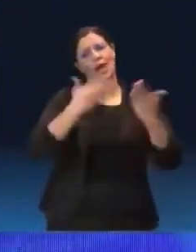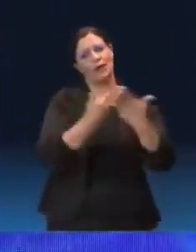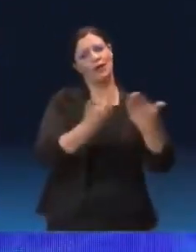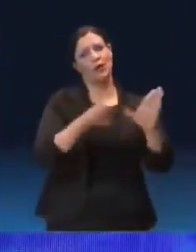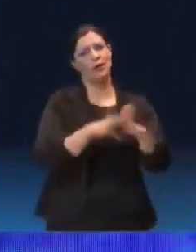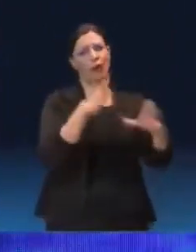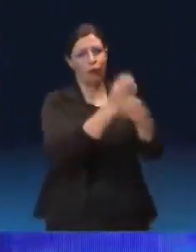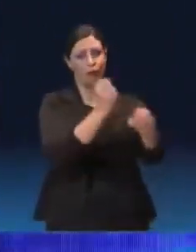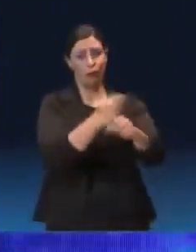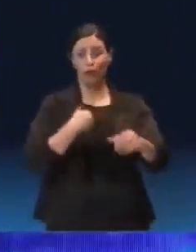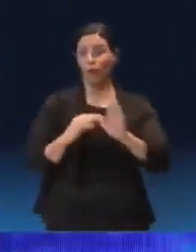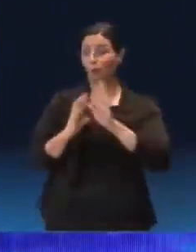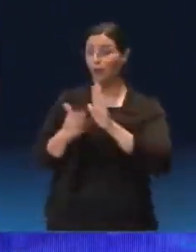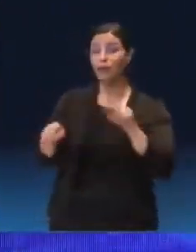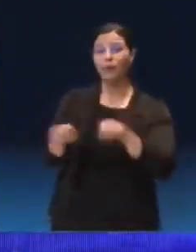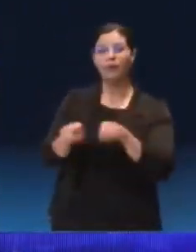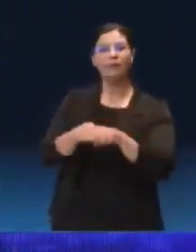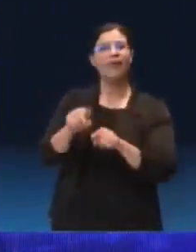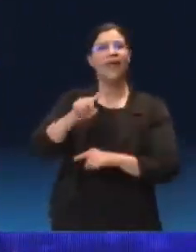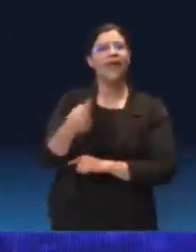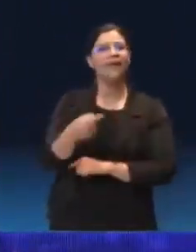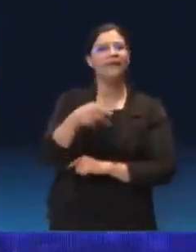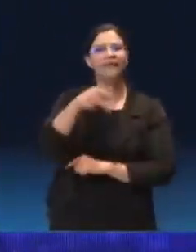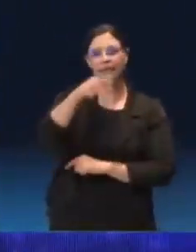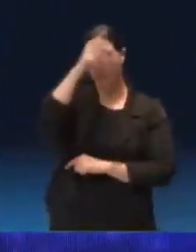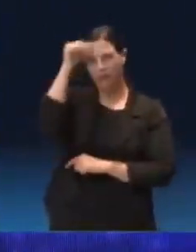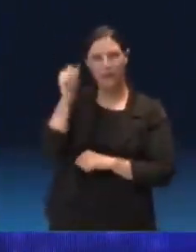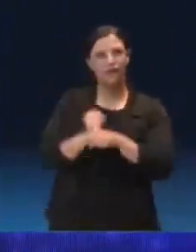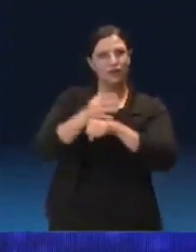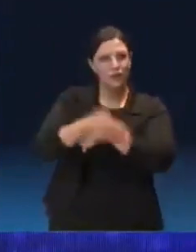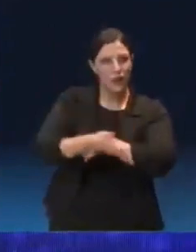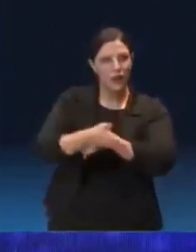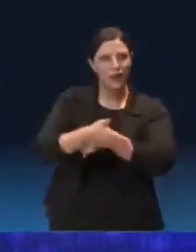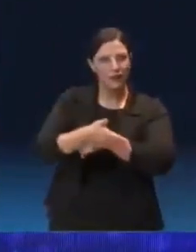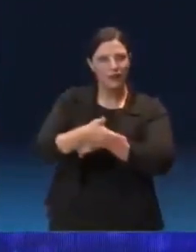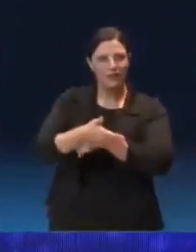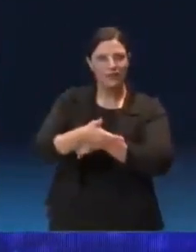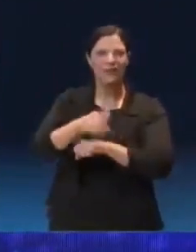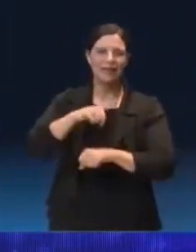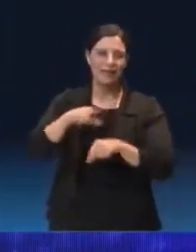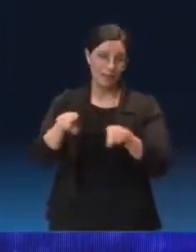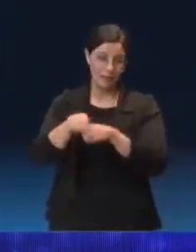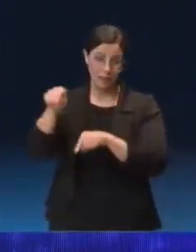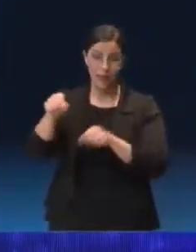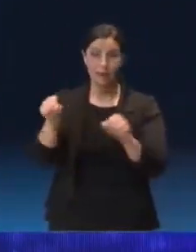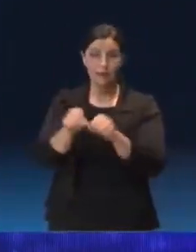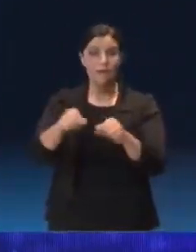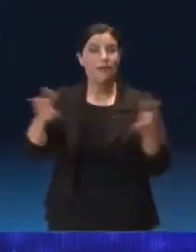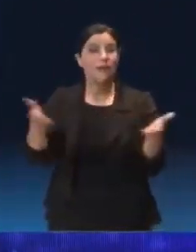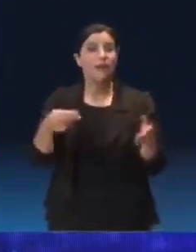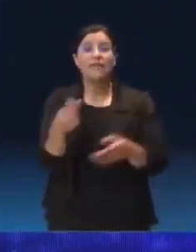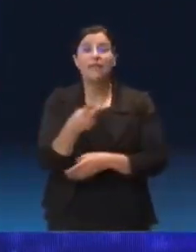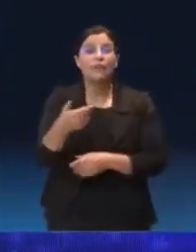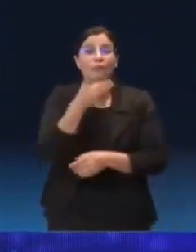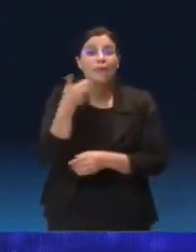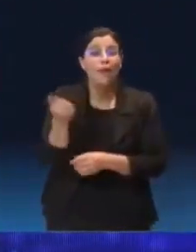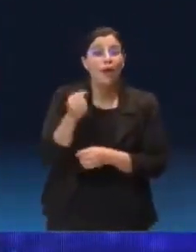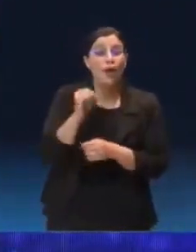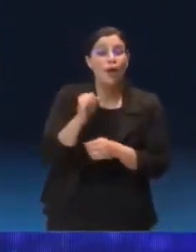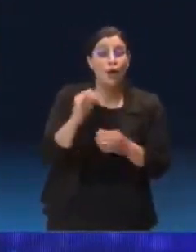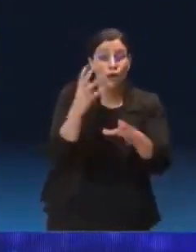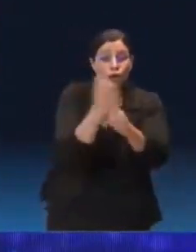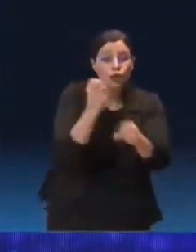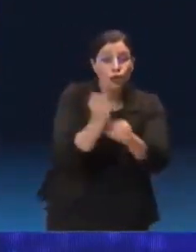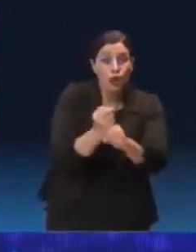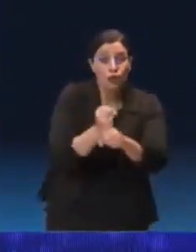Eu estou no partido do ex-prefeito de Foz do Iguaçu, Paulo MacDonald, que fez o segundo melhor IDEB do Brasil em